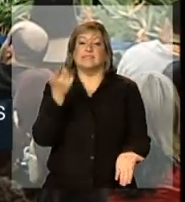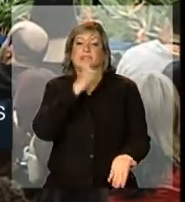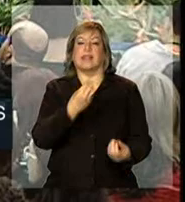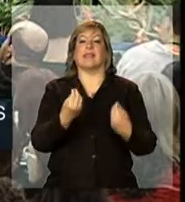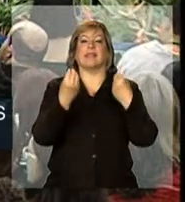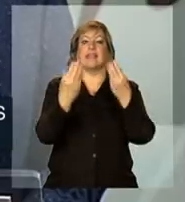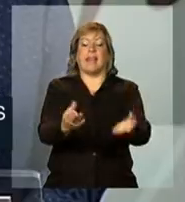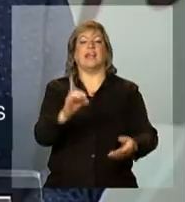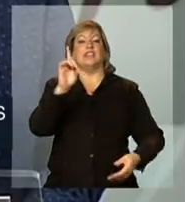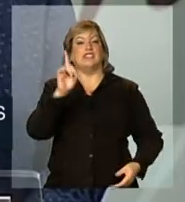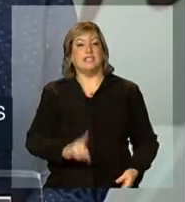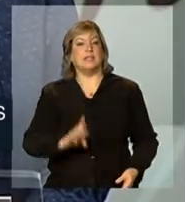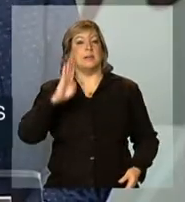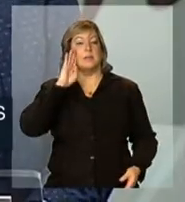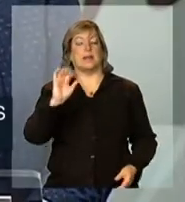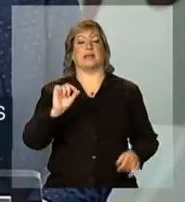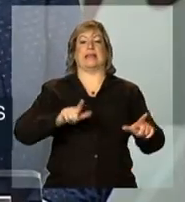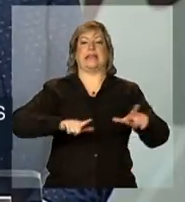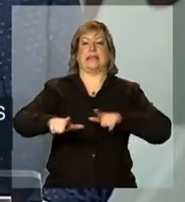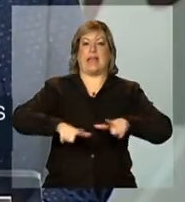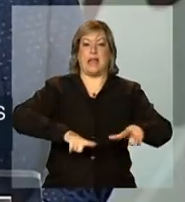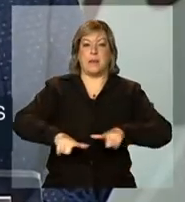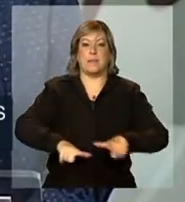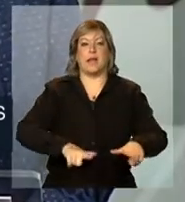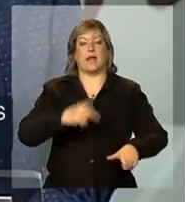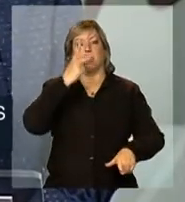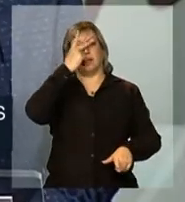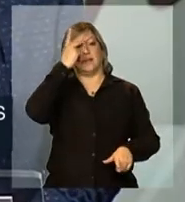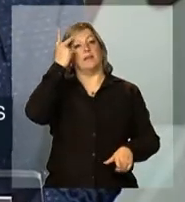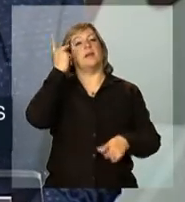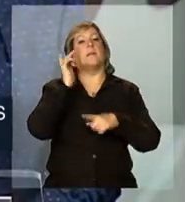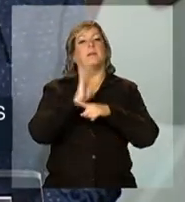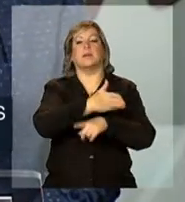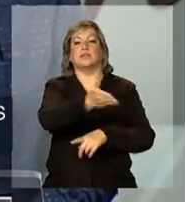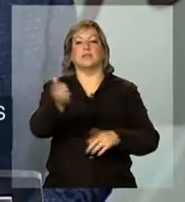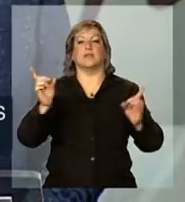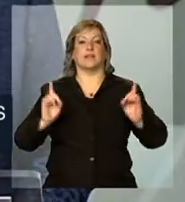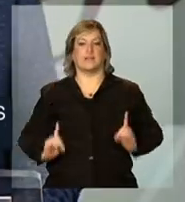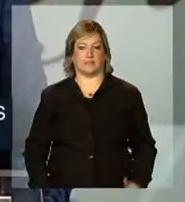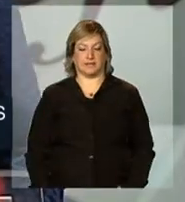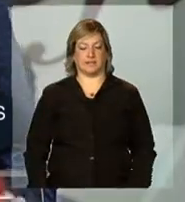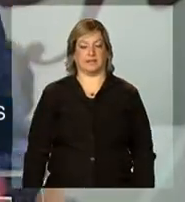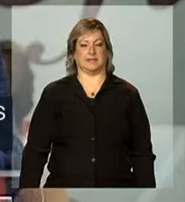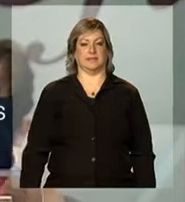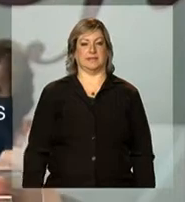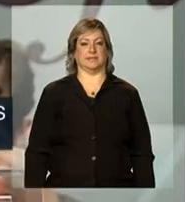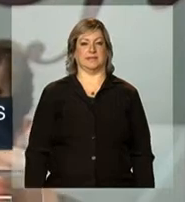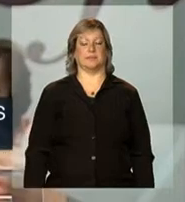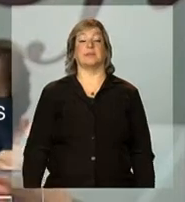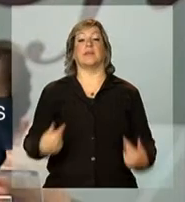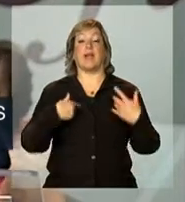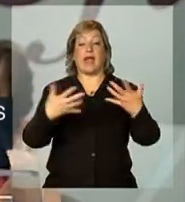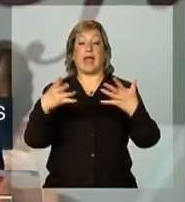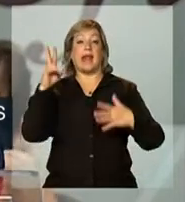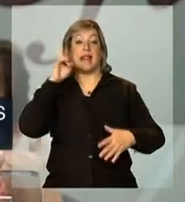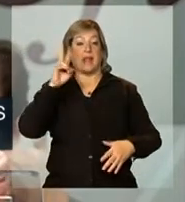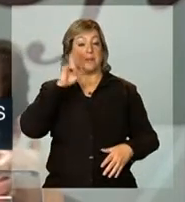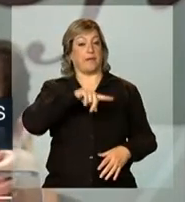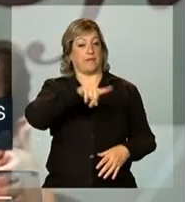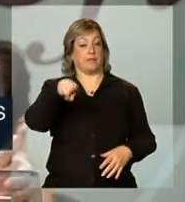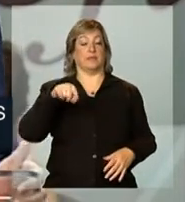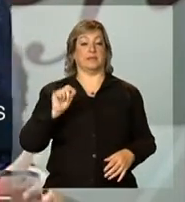fundamental ao trabalho para as pessoas com deficiência. Quero lembrar ainda a